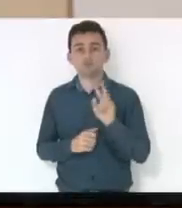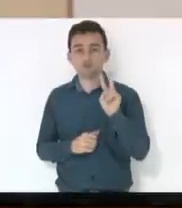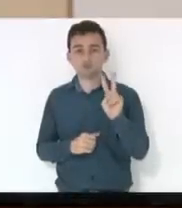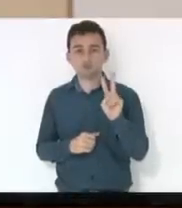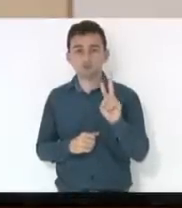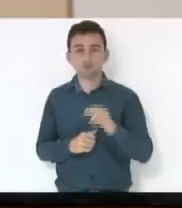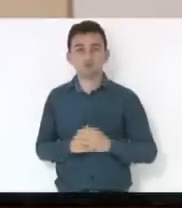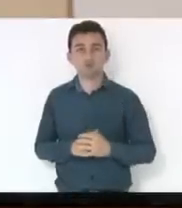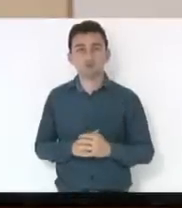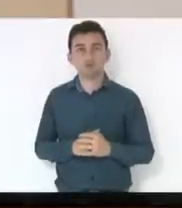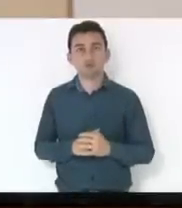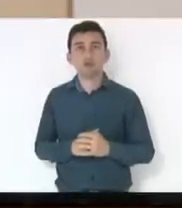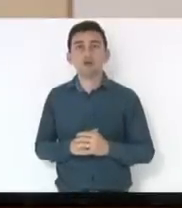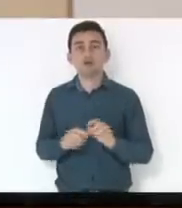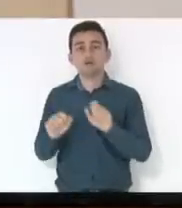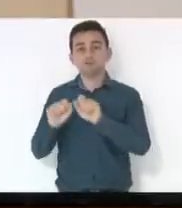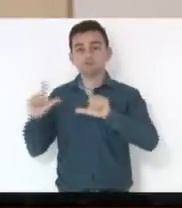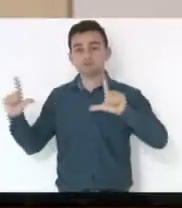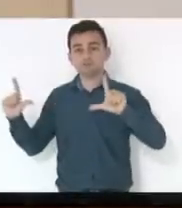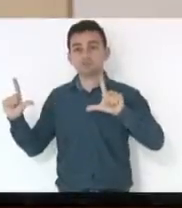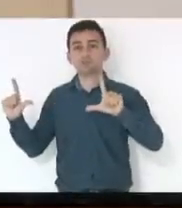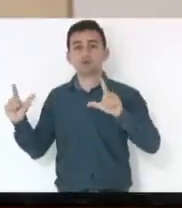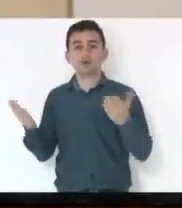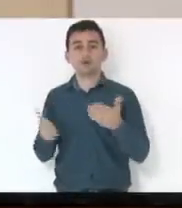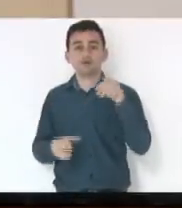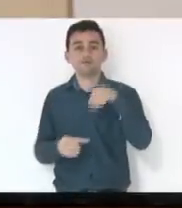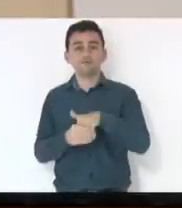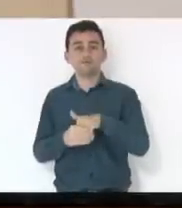Abriu o painel para deliberar.